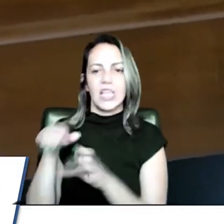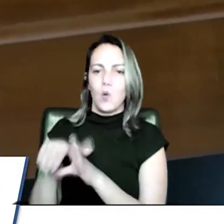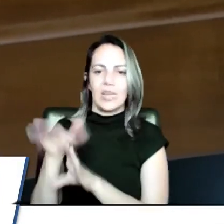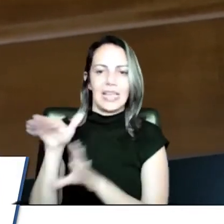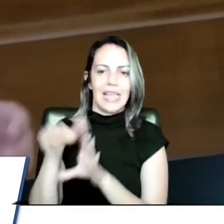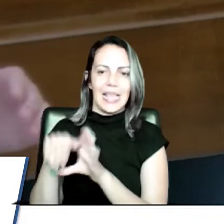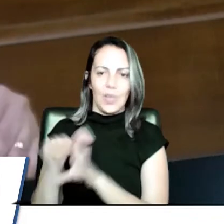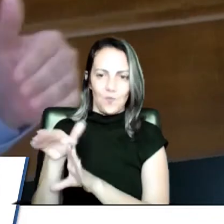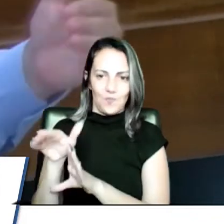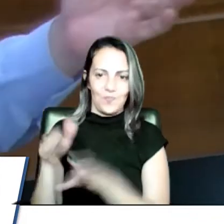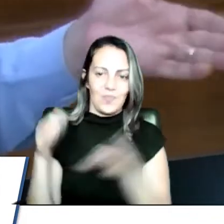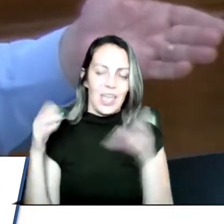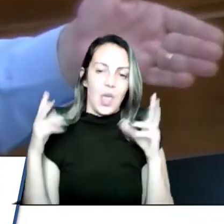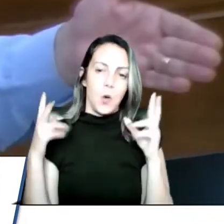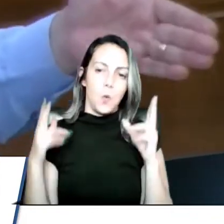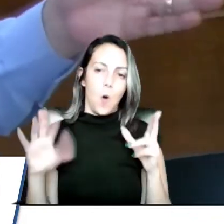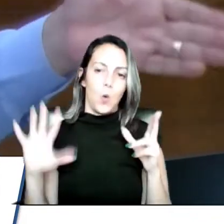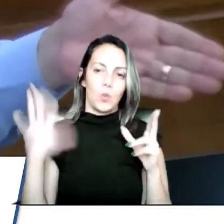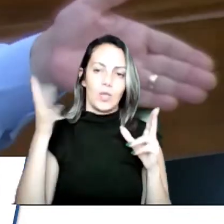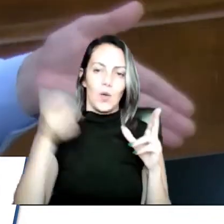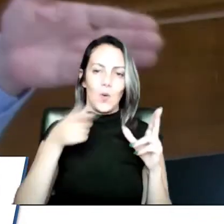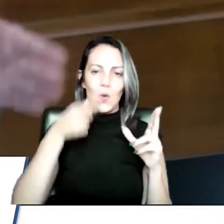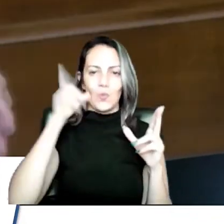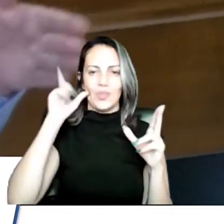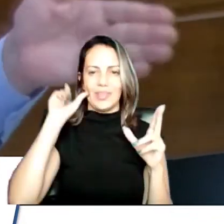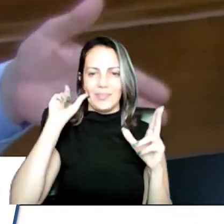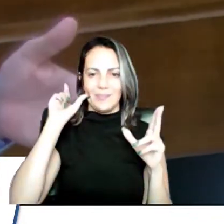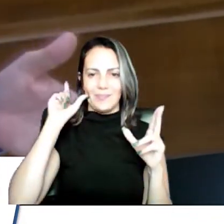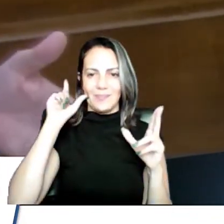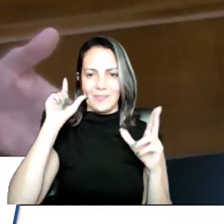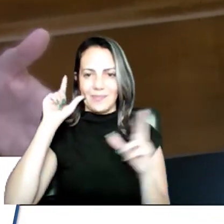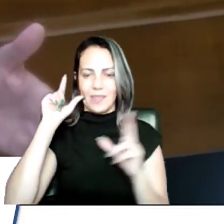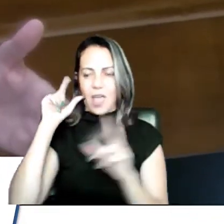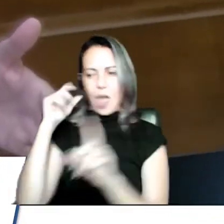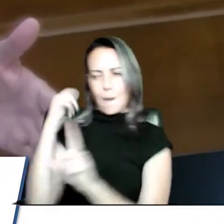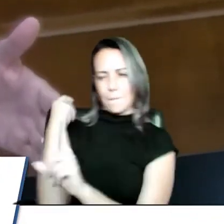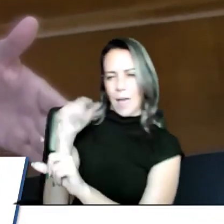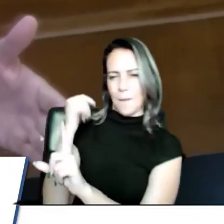ontem. agressão de ambas as partes, nós não podemos esquecer que ambas as partes